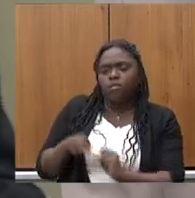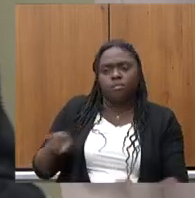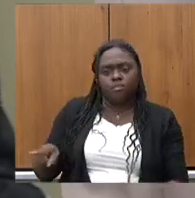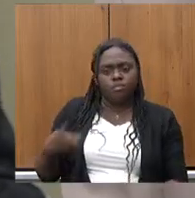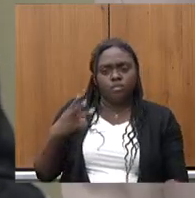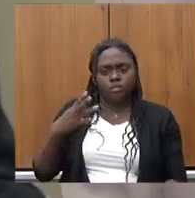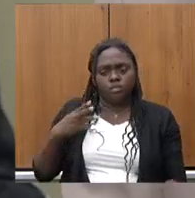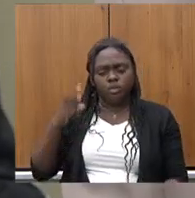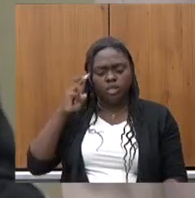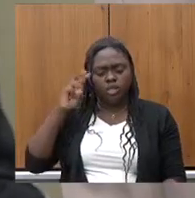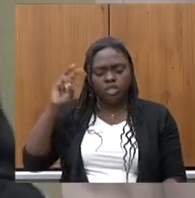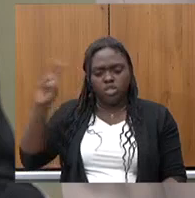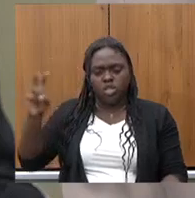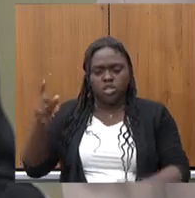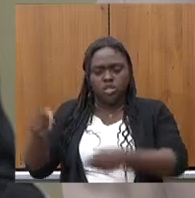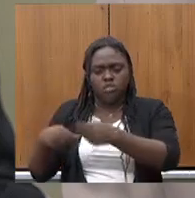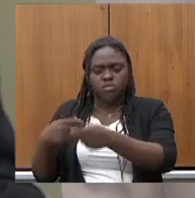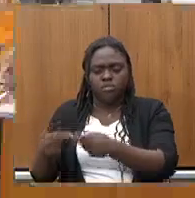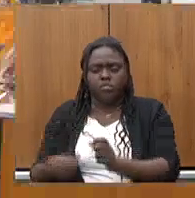inteligência artificial.